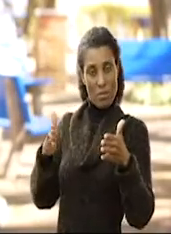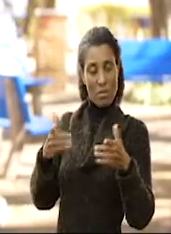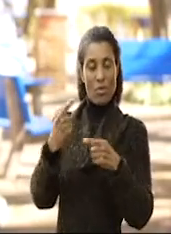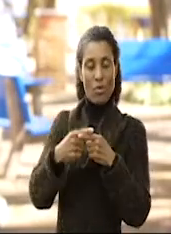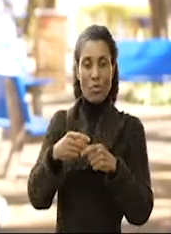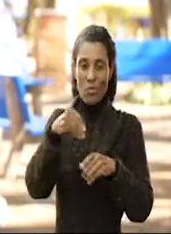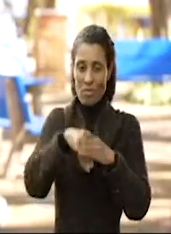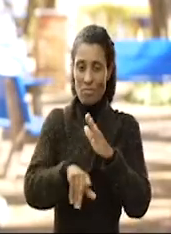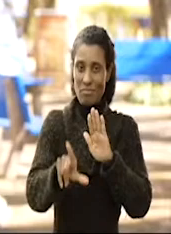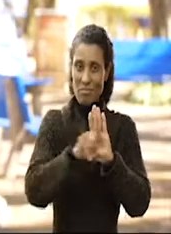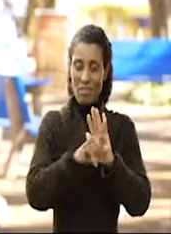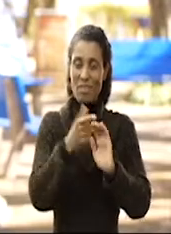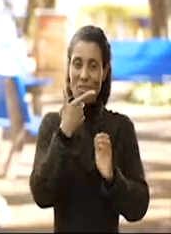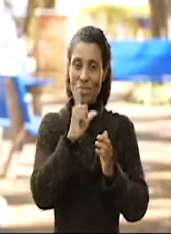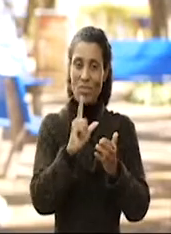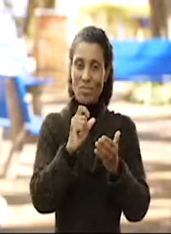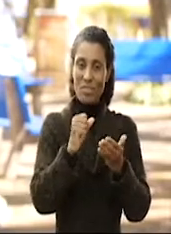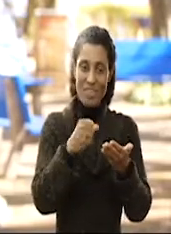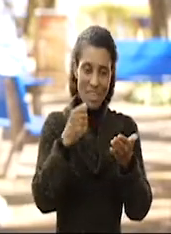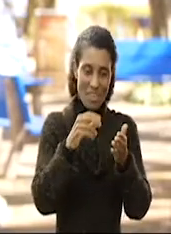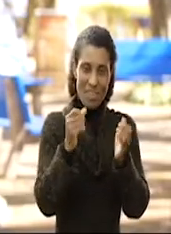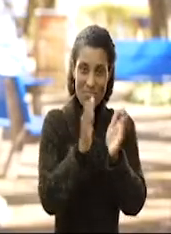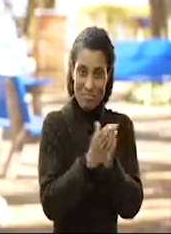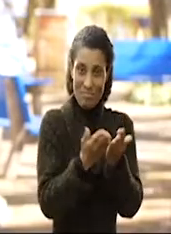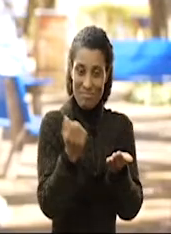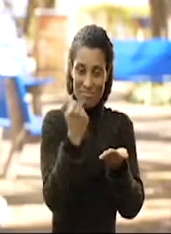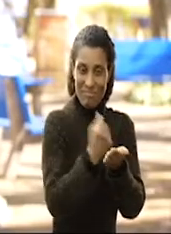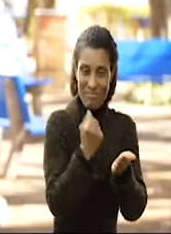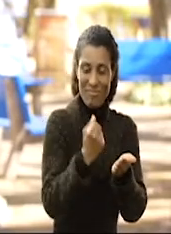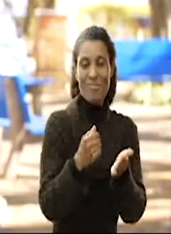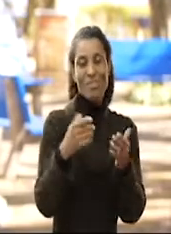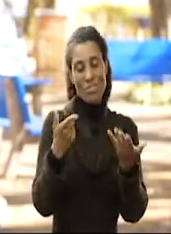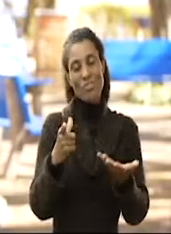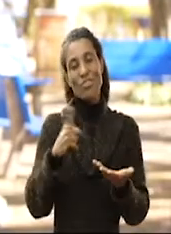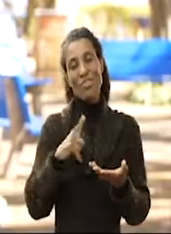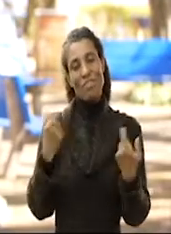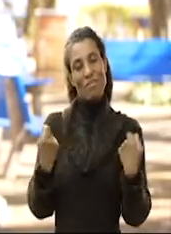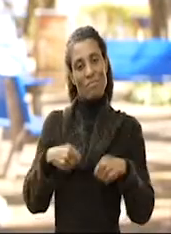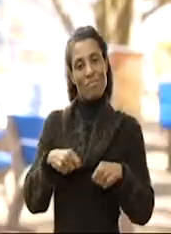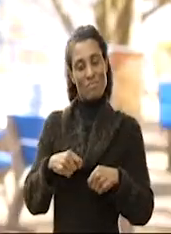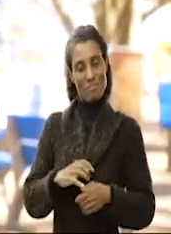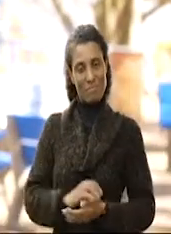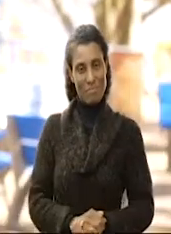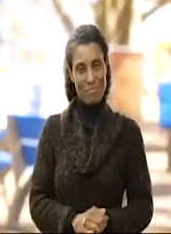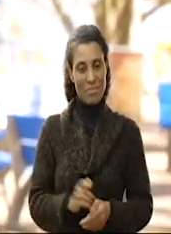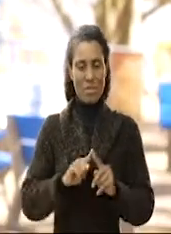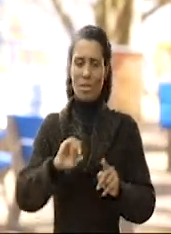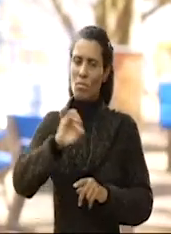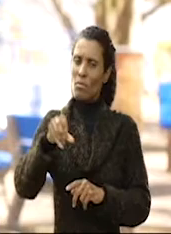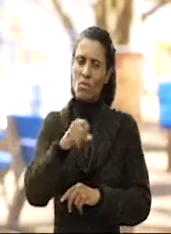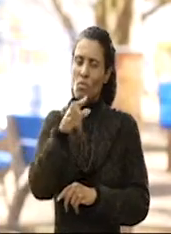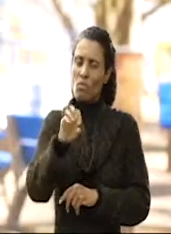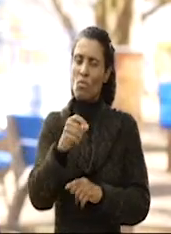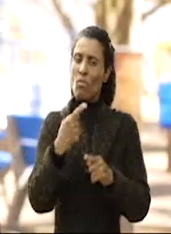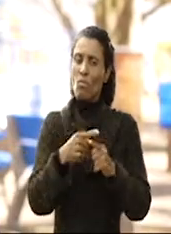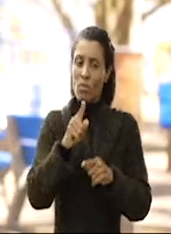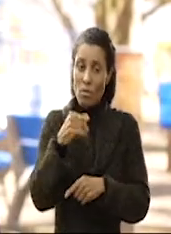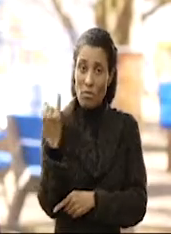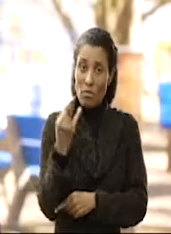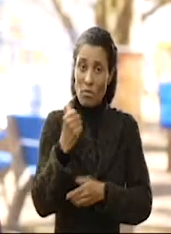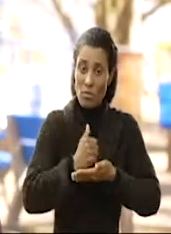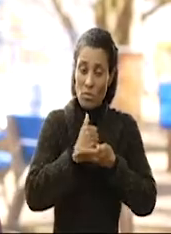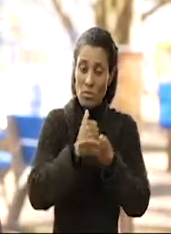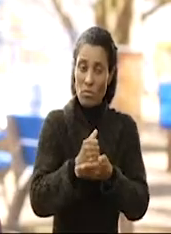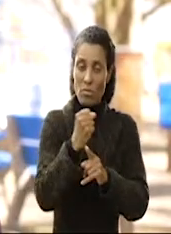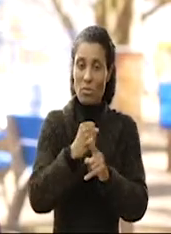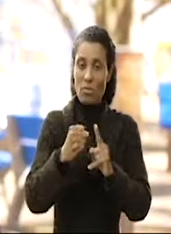por meio de uma questão legal acaba contratando eles pelo fato de eles já terem esse preparo. Mas, João, por que é importante o apoio